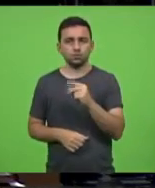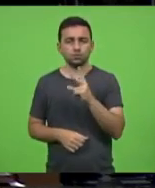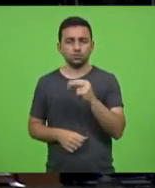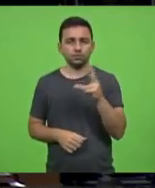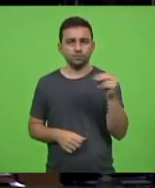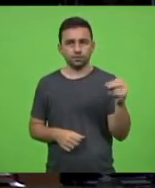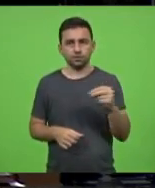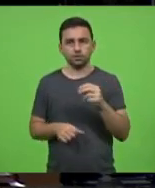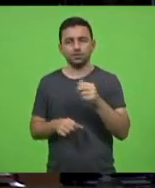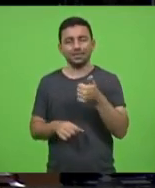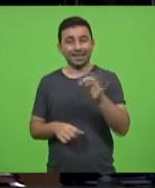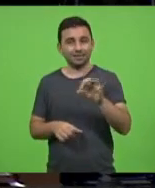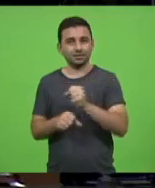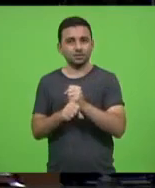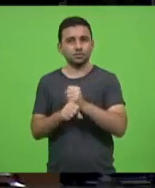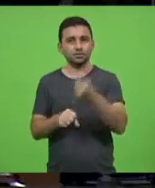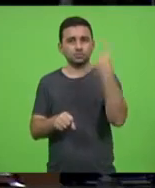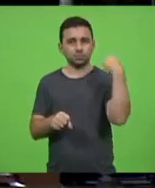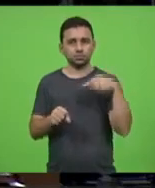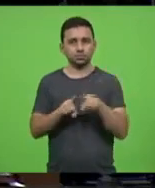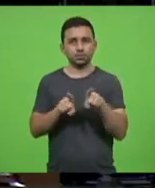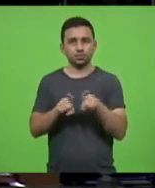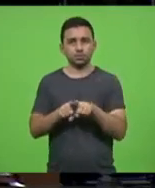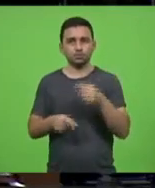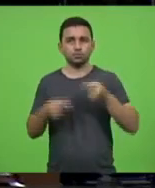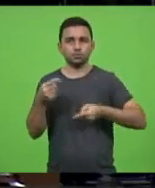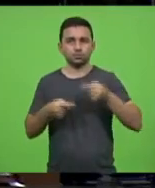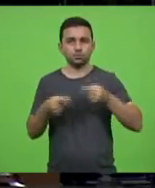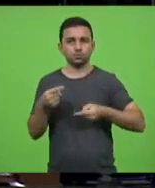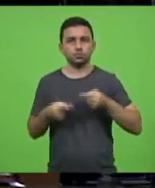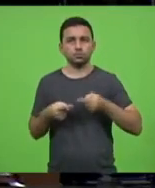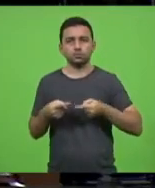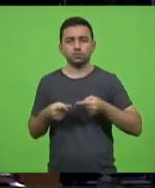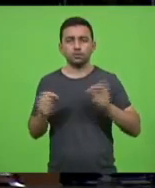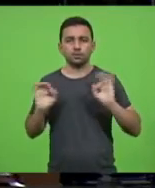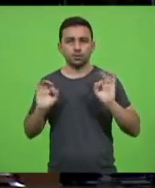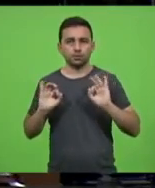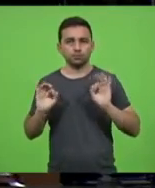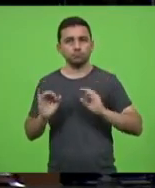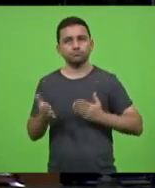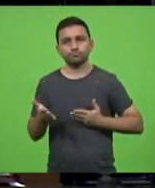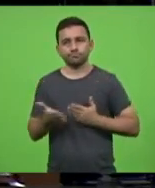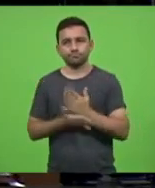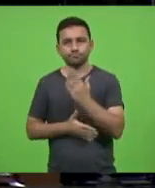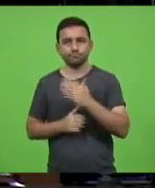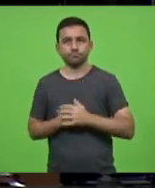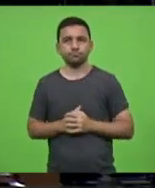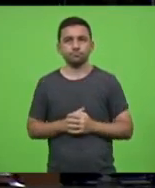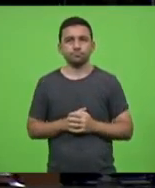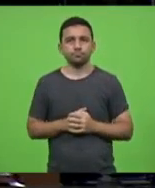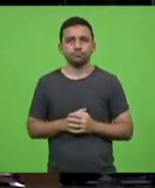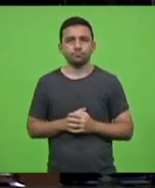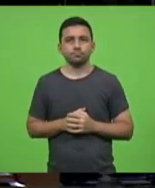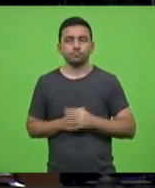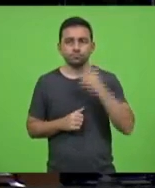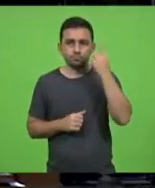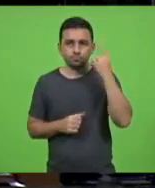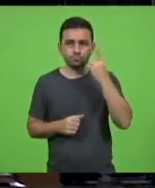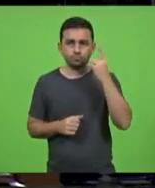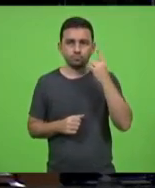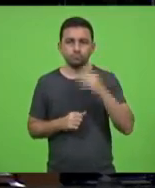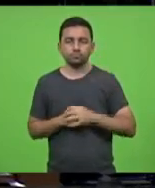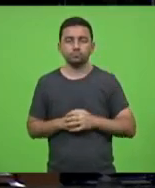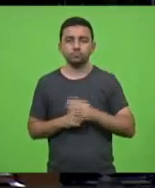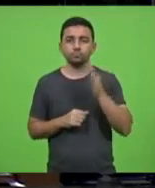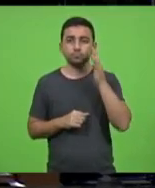nos 10 anos anteriores também em discussão não havendo em votação está aprovado deputado deputado Fernando Kreling faz o